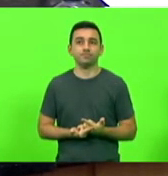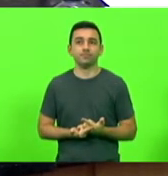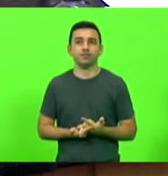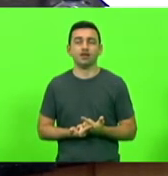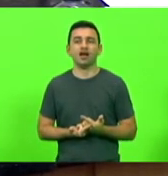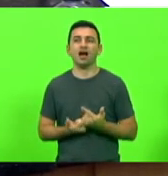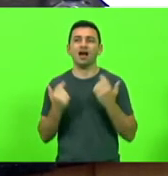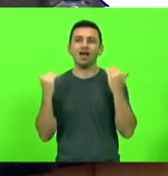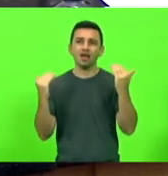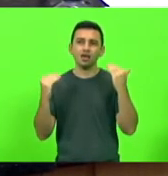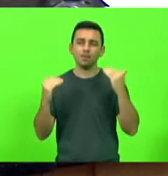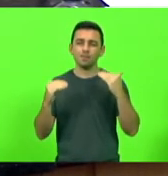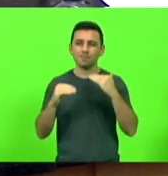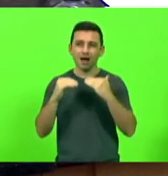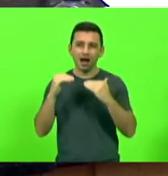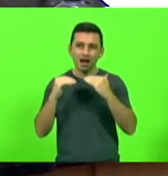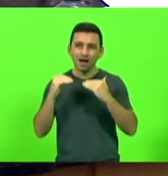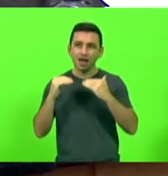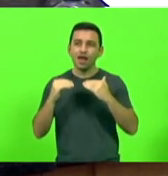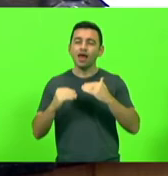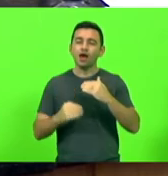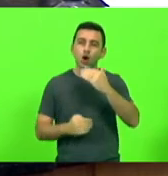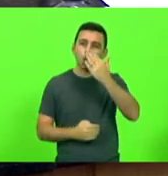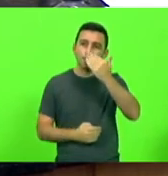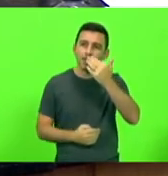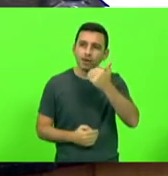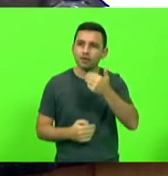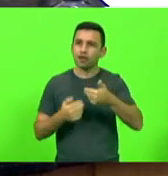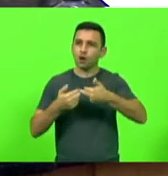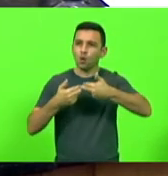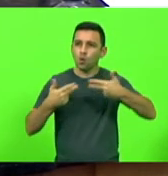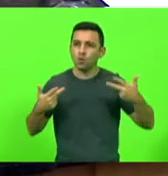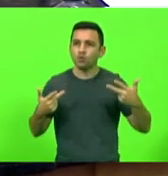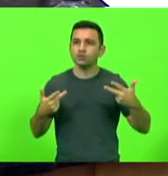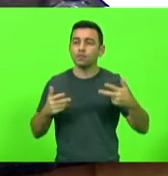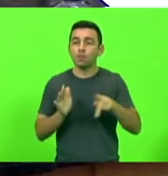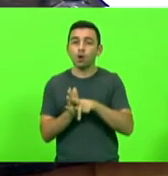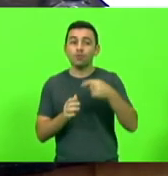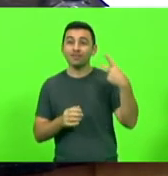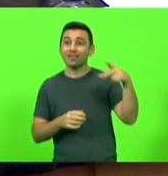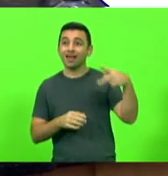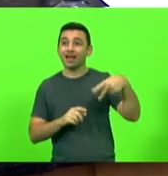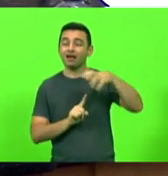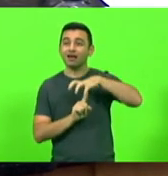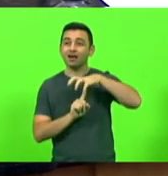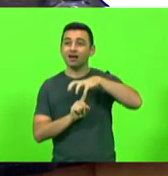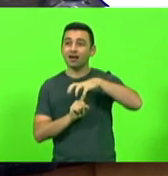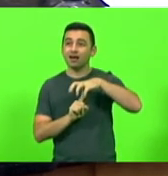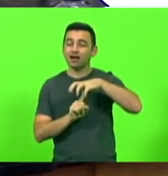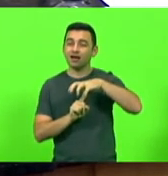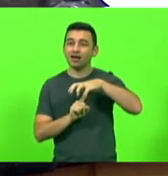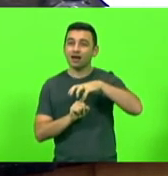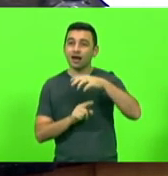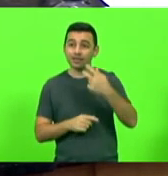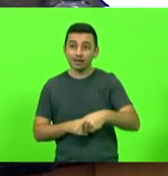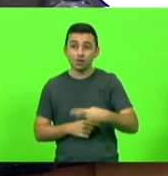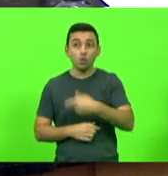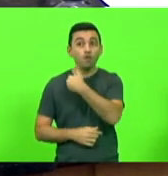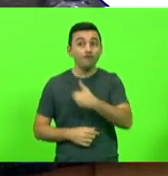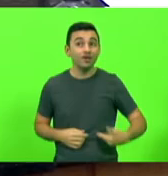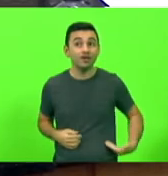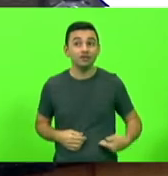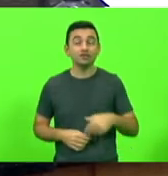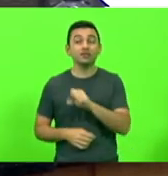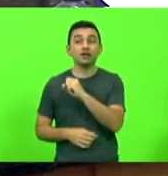equiparava a alíquota de alimentos e bebidas quentes ao Estado do Paraná. O governo de Santa Catarina, no momento de crise,